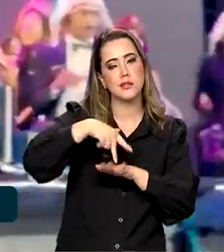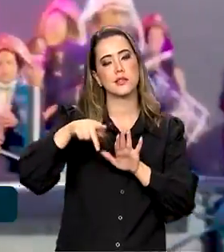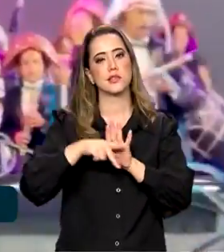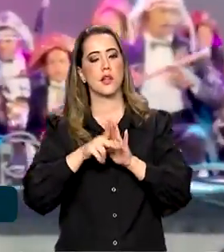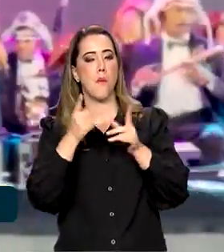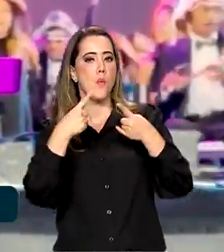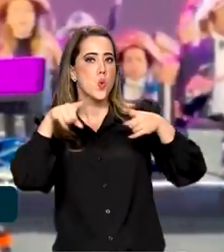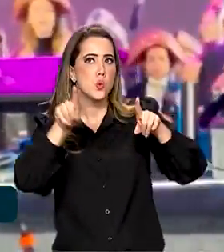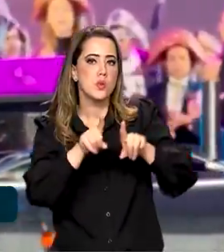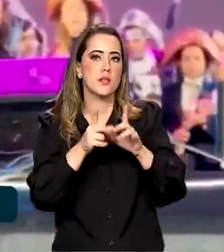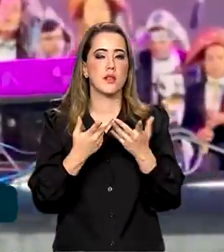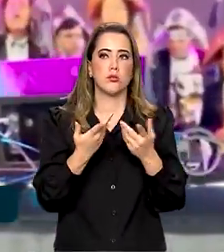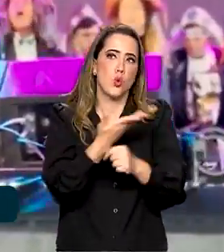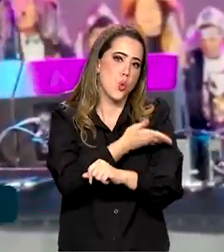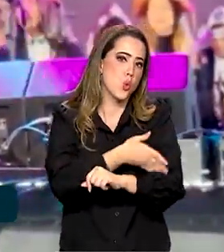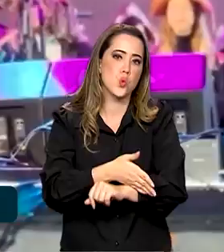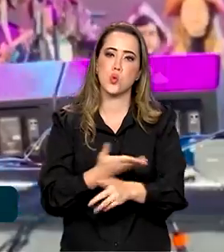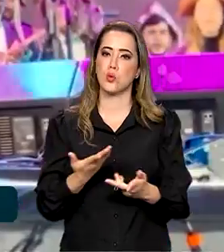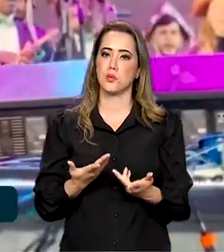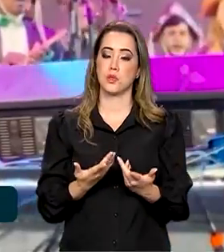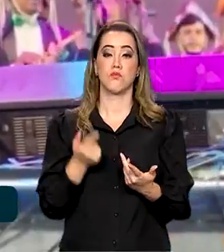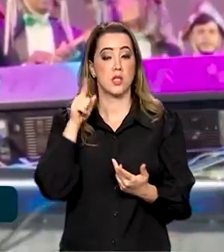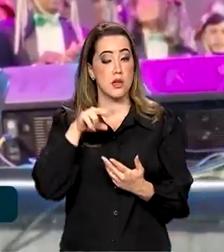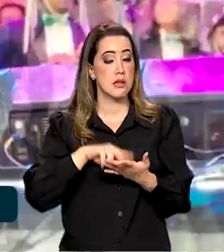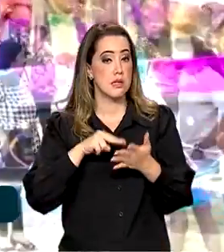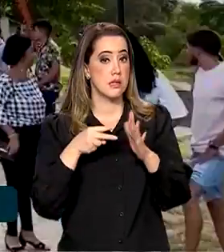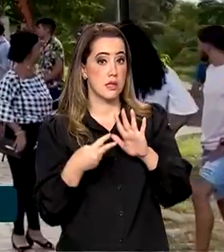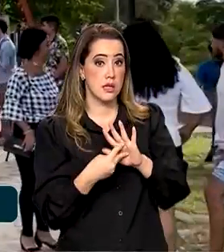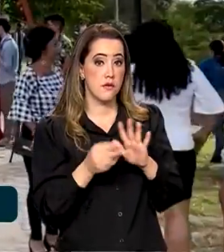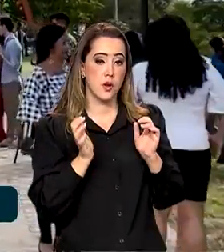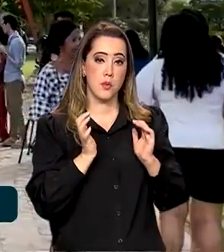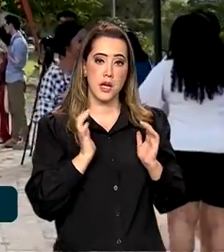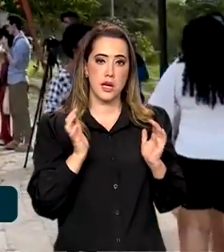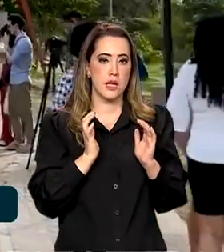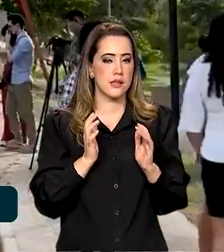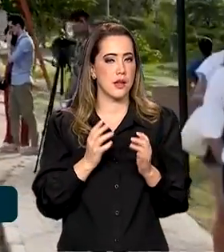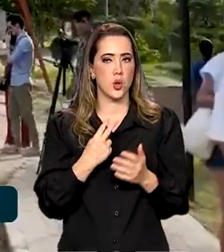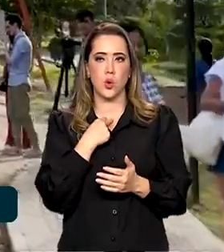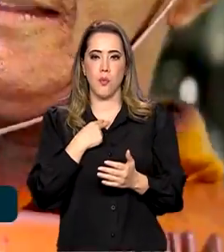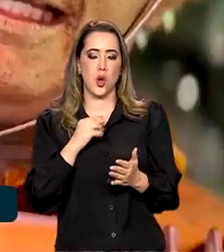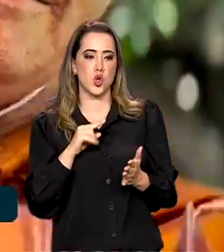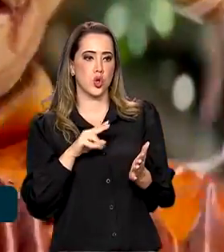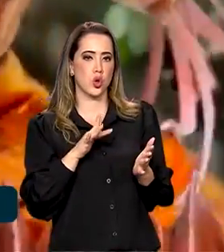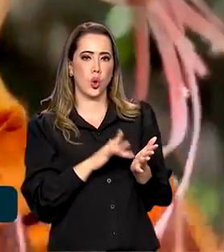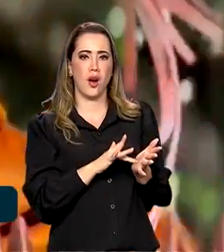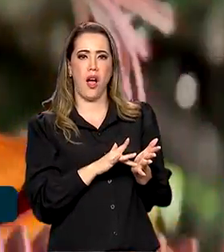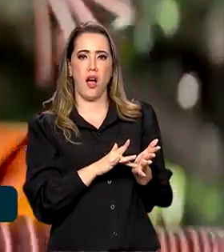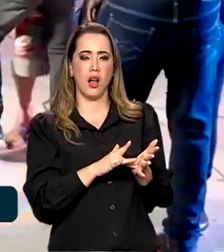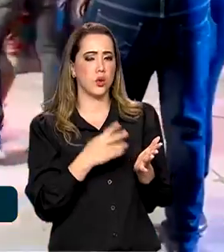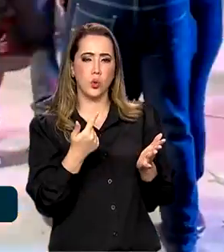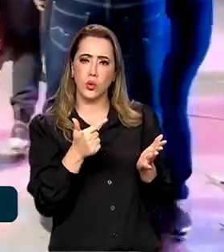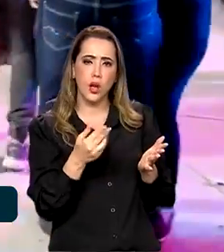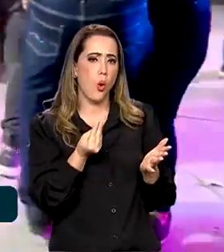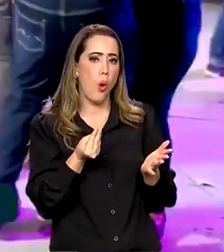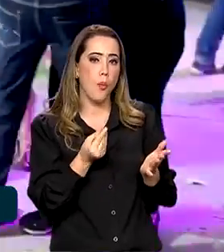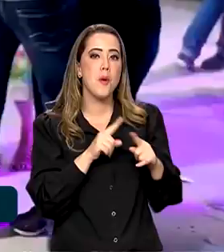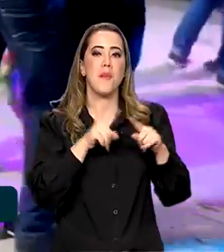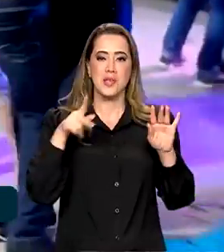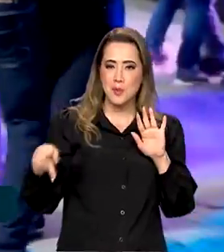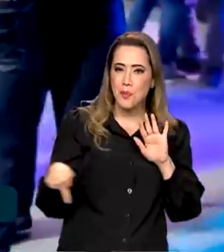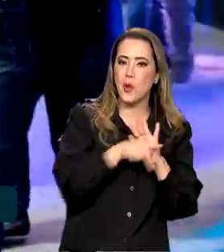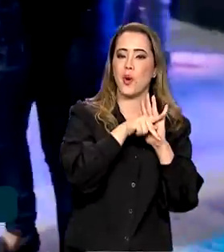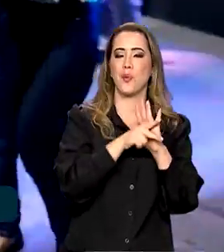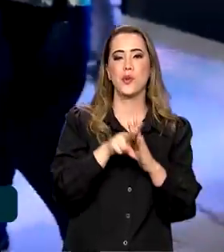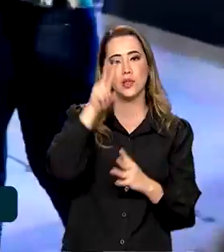costumes, que representam um patrimônio que não pode ser tocado, mas que faz parte da história de um povo. No